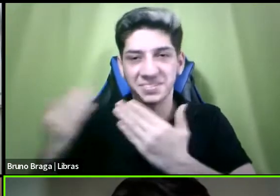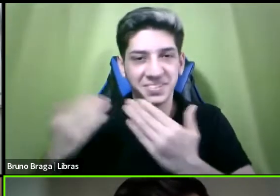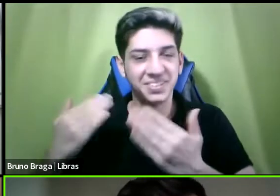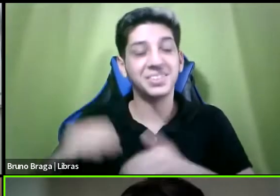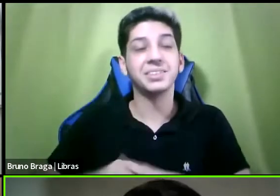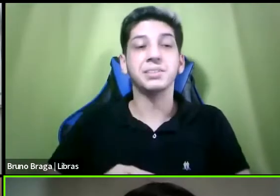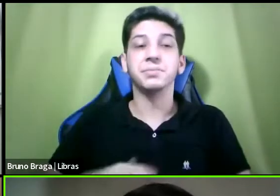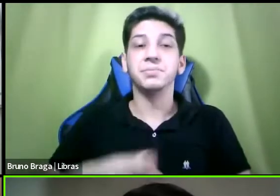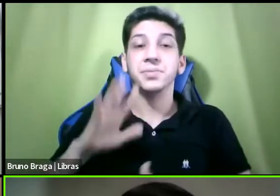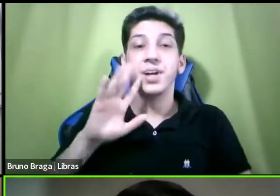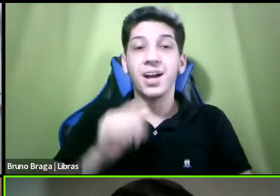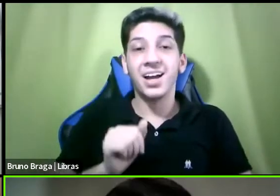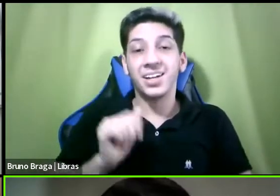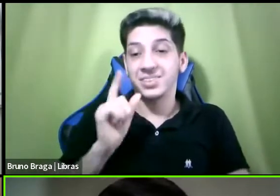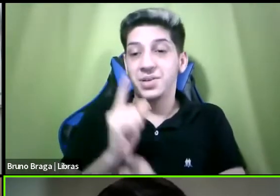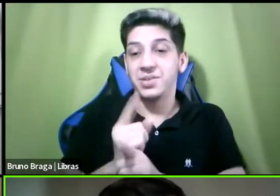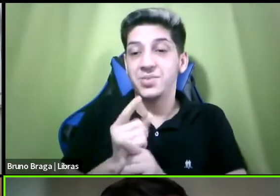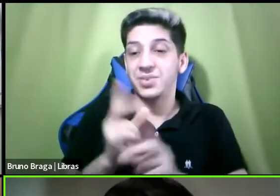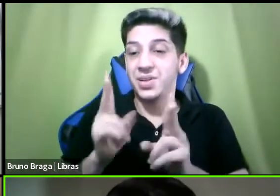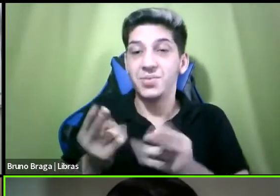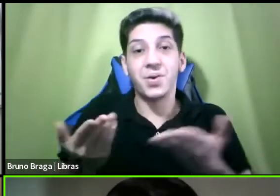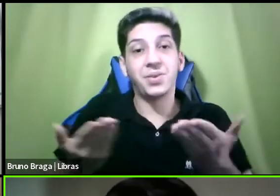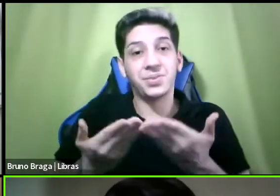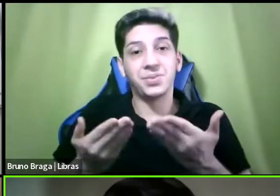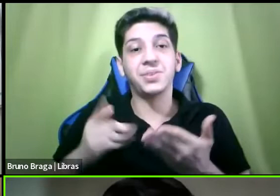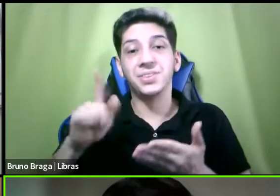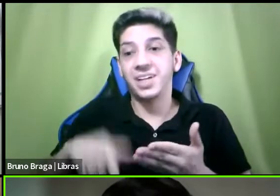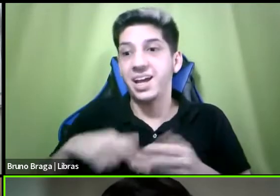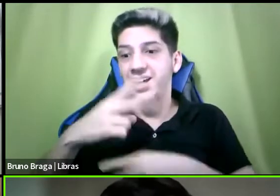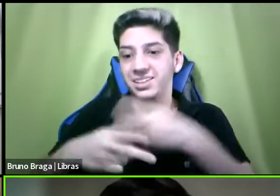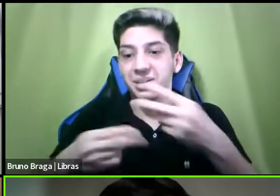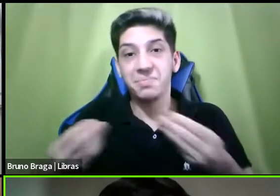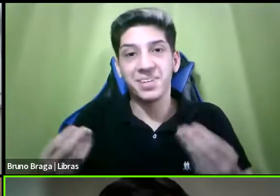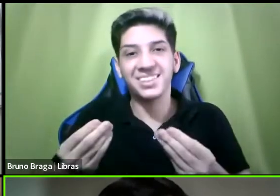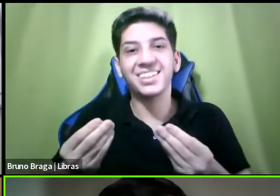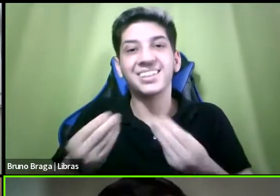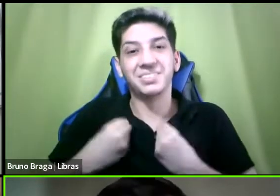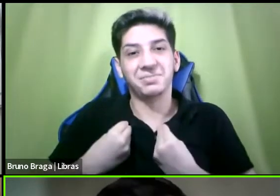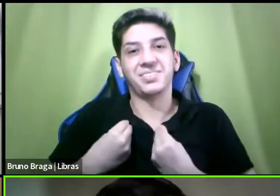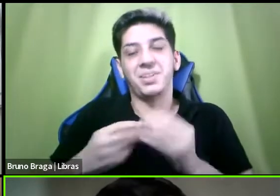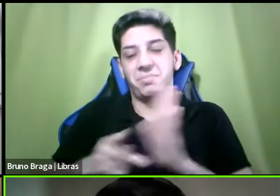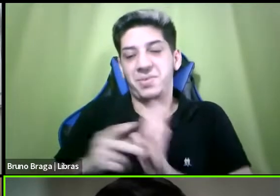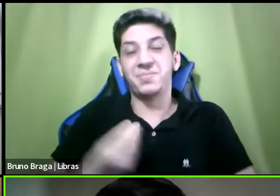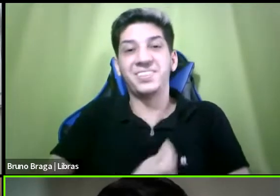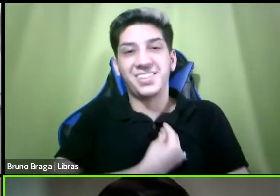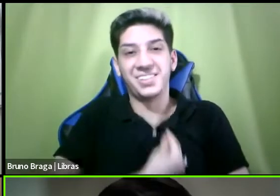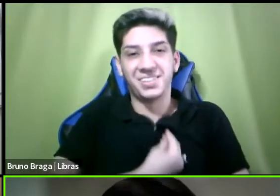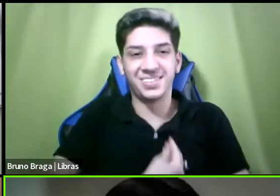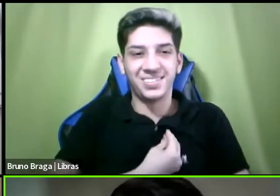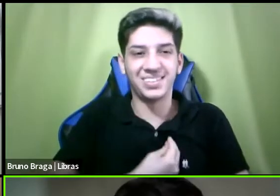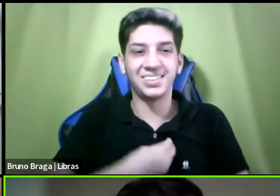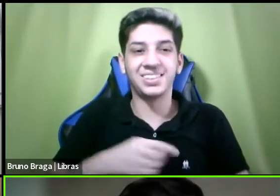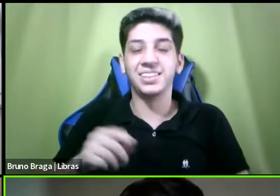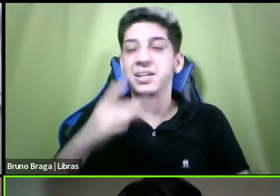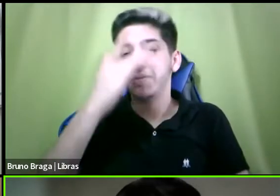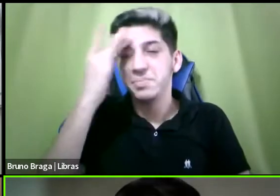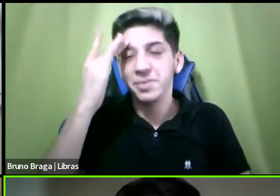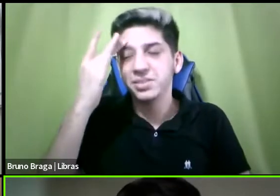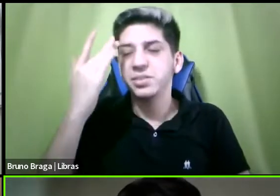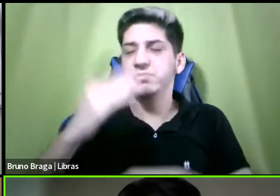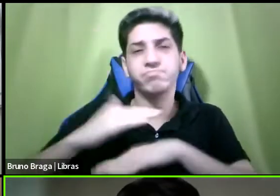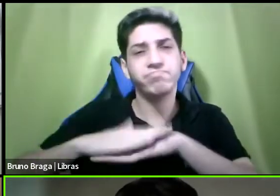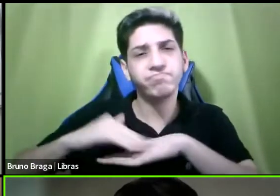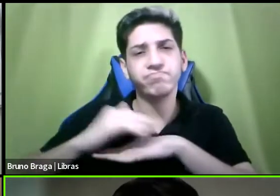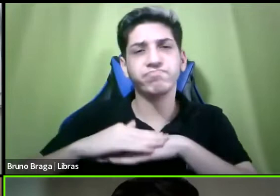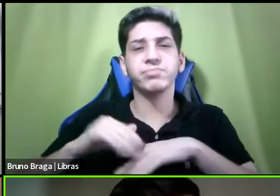encontros como esse são presentes né da vida que a gente tem pessoas tão sensíveis tão